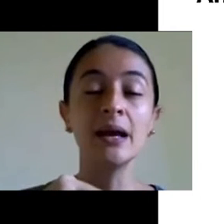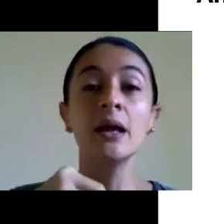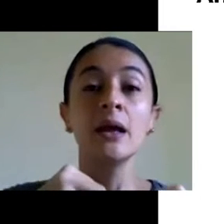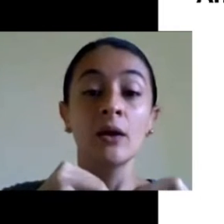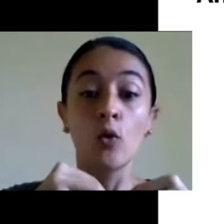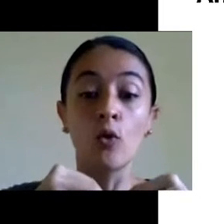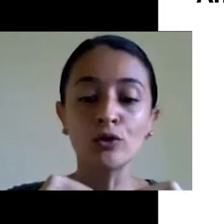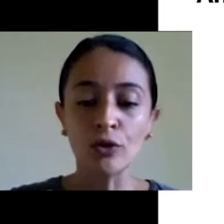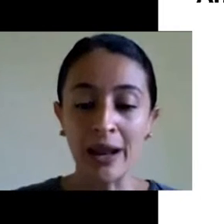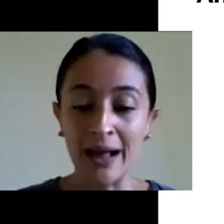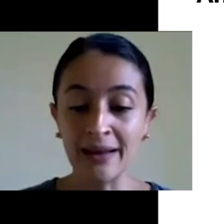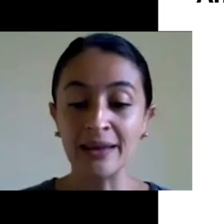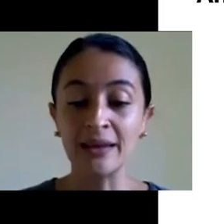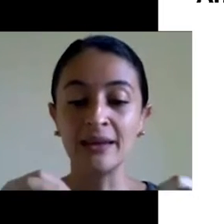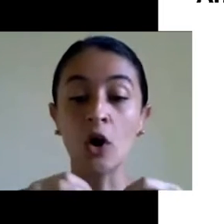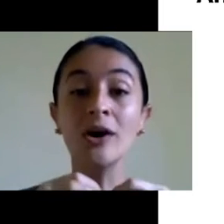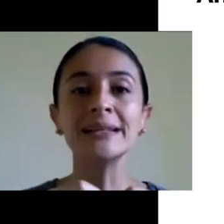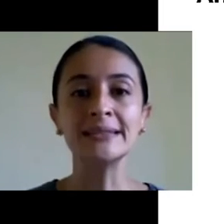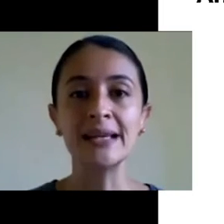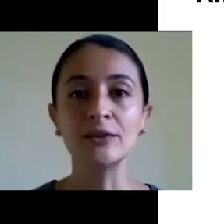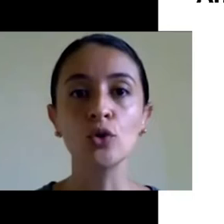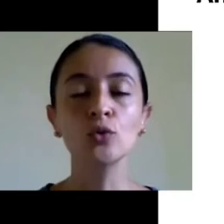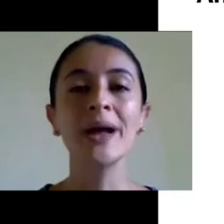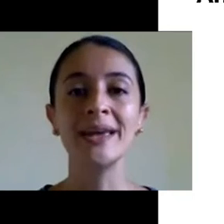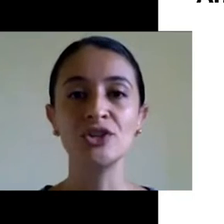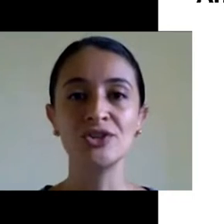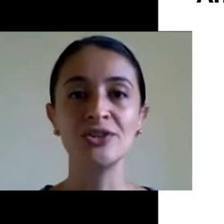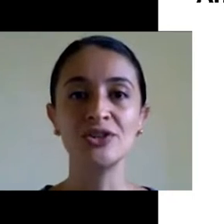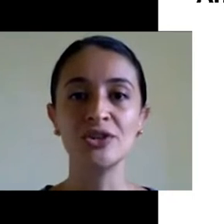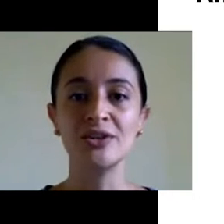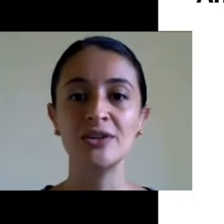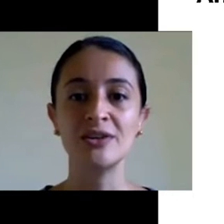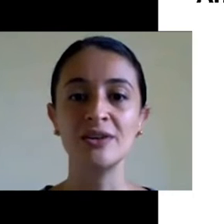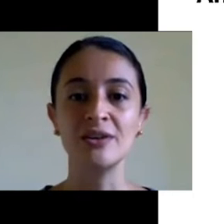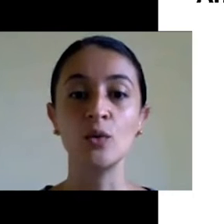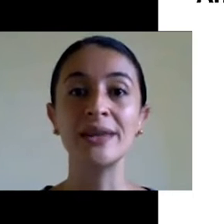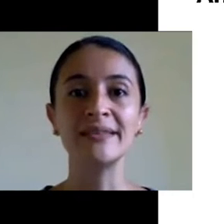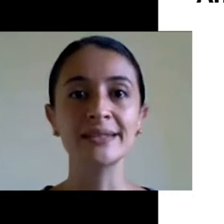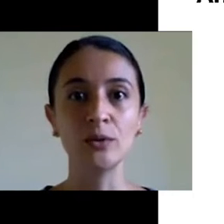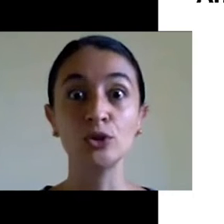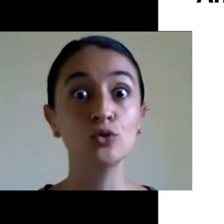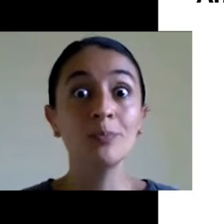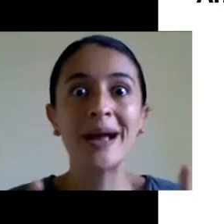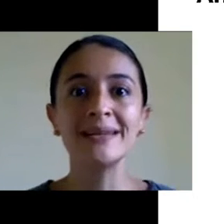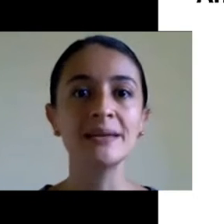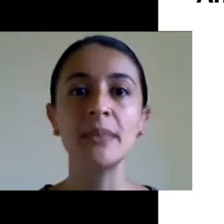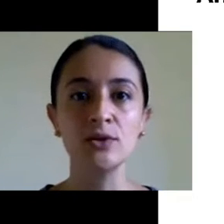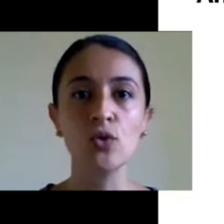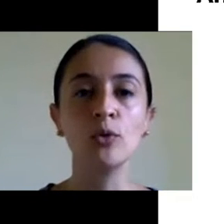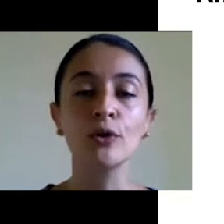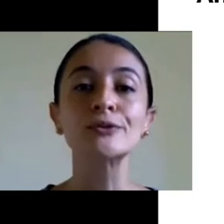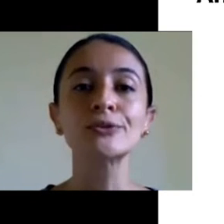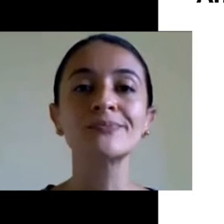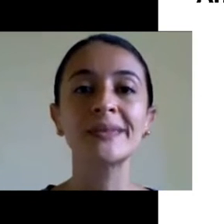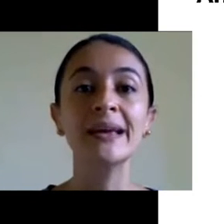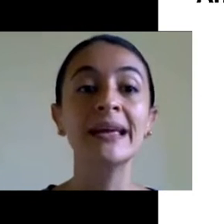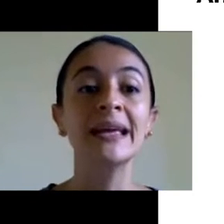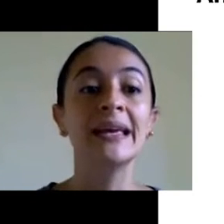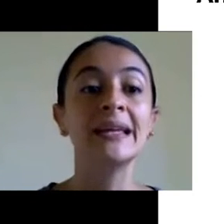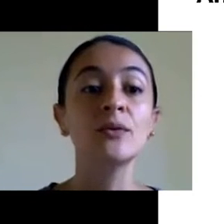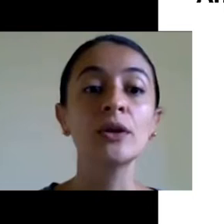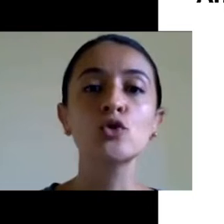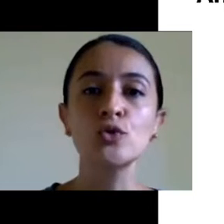em Brasília, controlar e organizar toda uma rede de cuidar da saúde de um país imenso como o nosso.